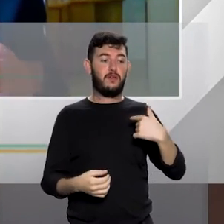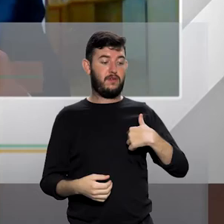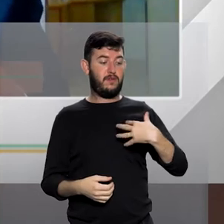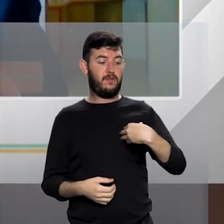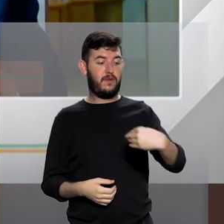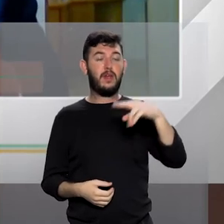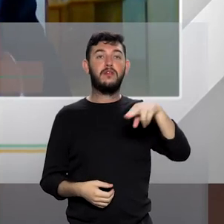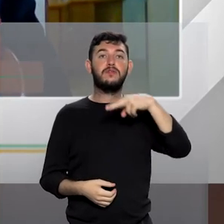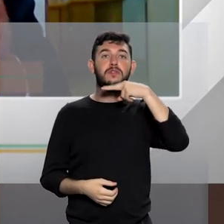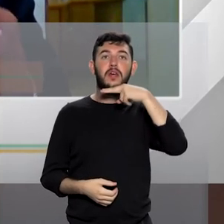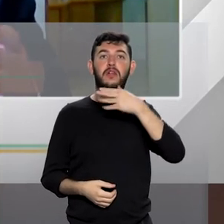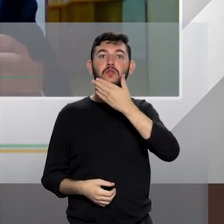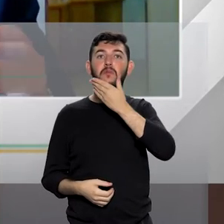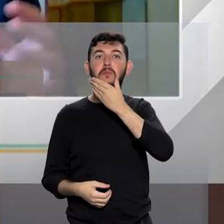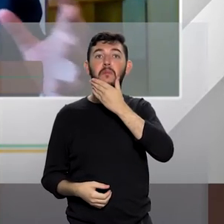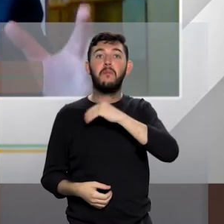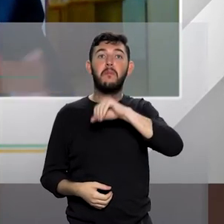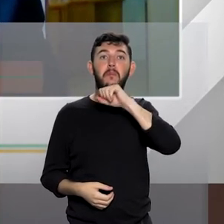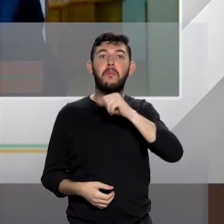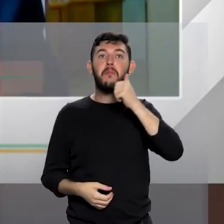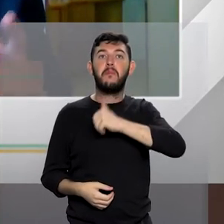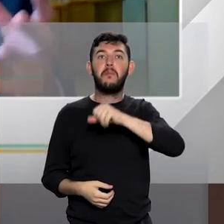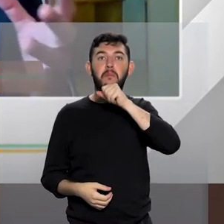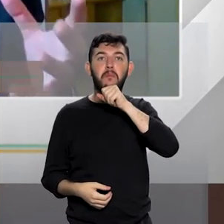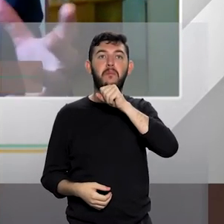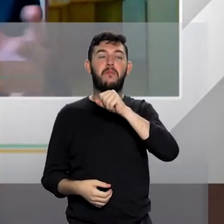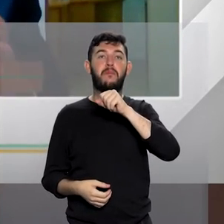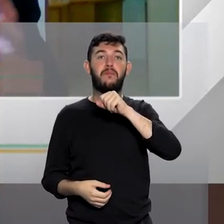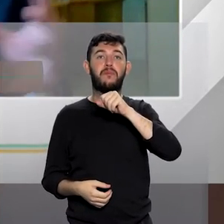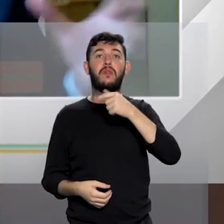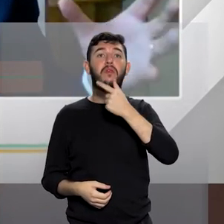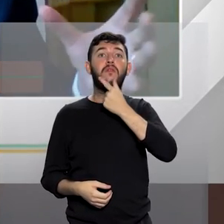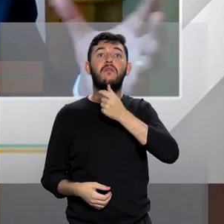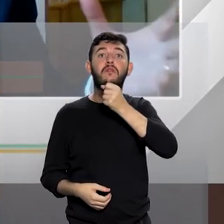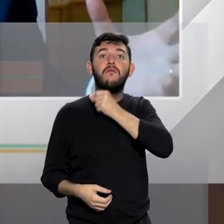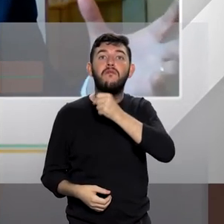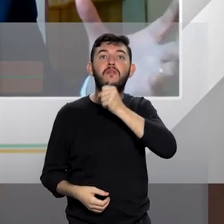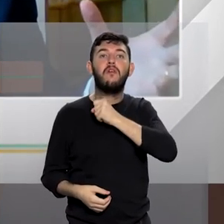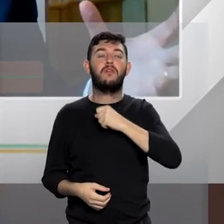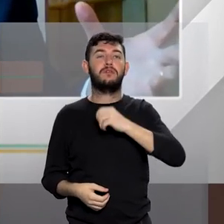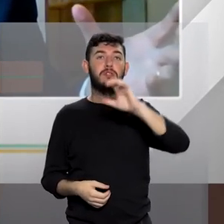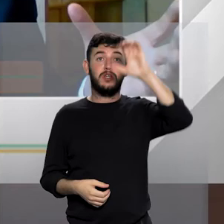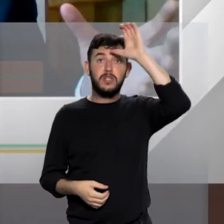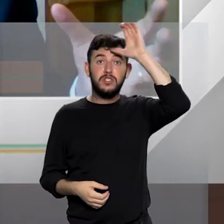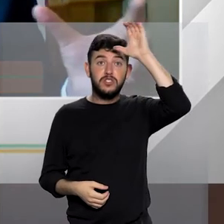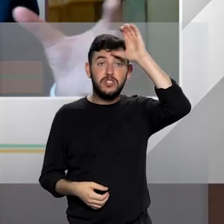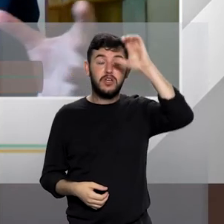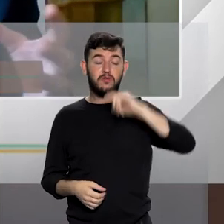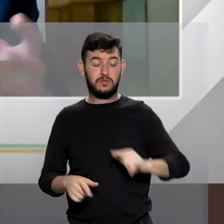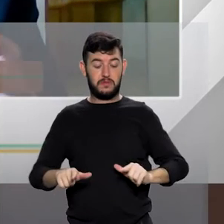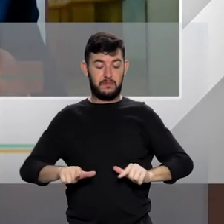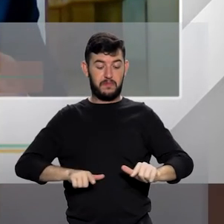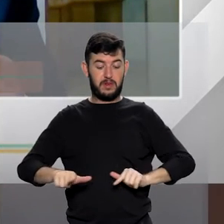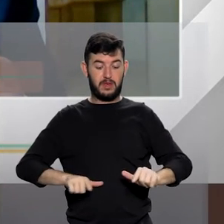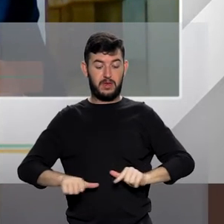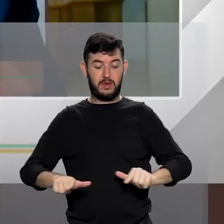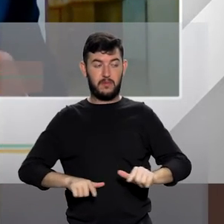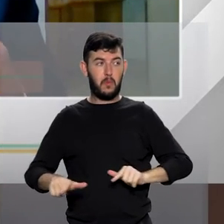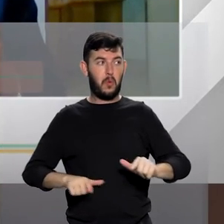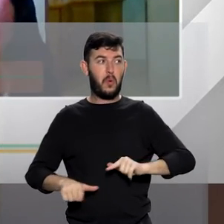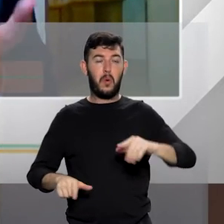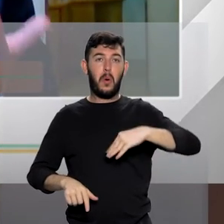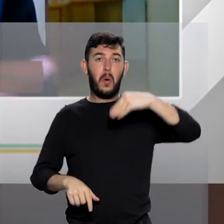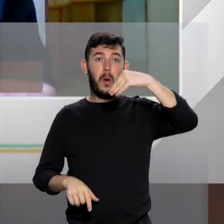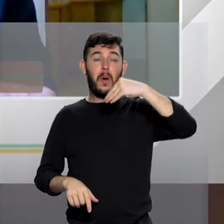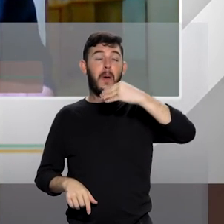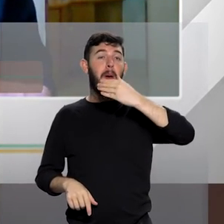avós, tios, sobrinhos, padrasto, enteado, primo, enfim, se em razão dessa proximidade familiar,